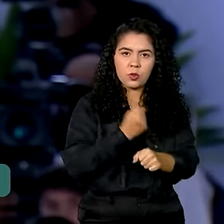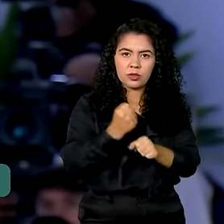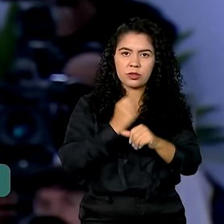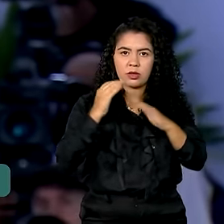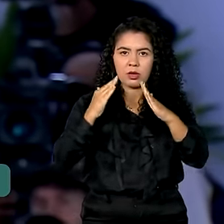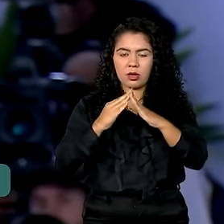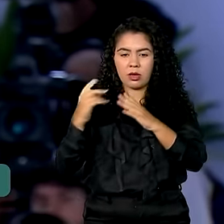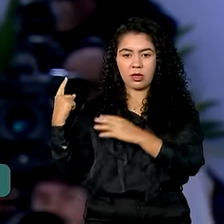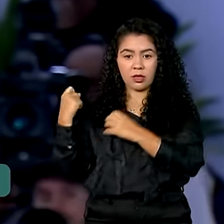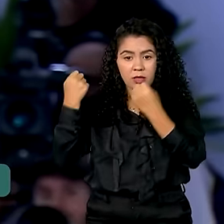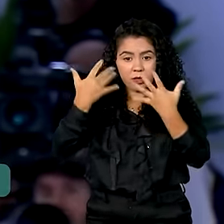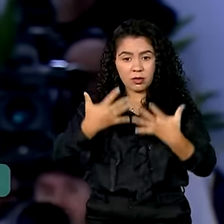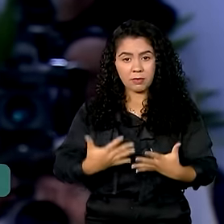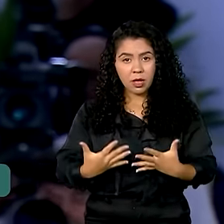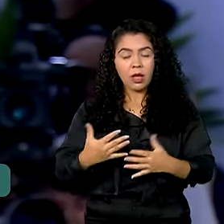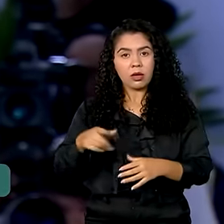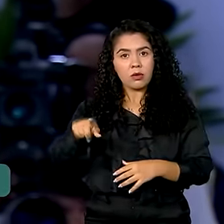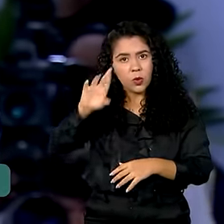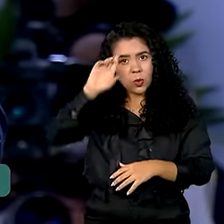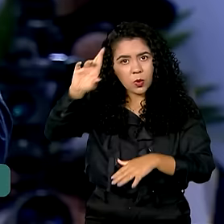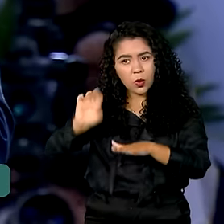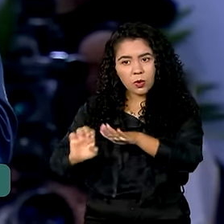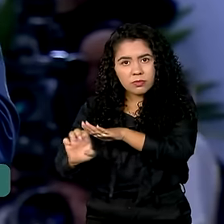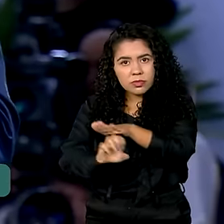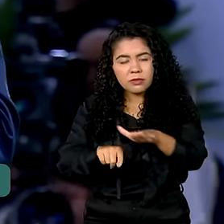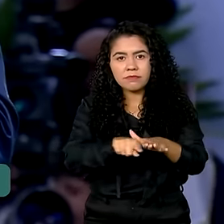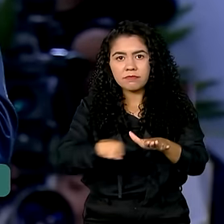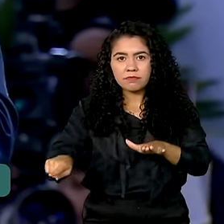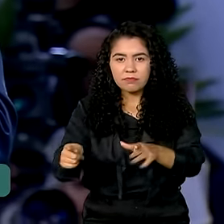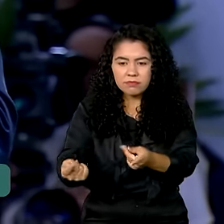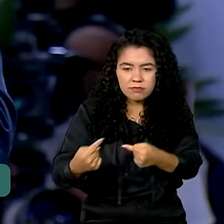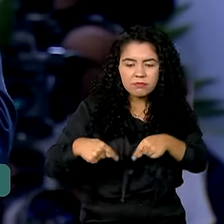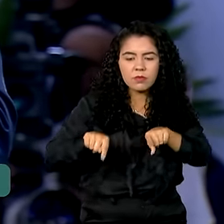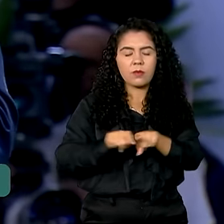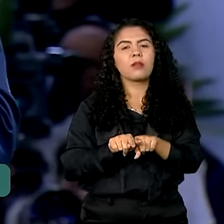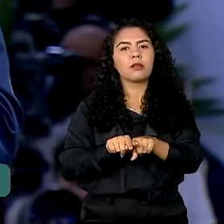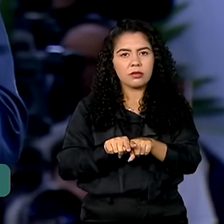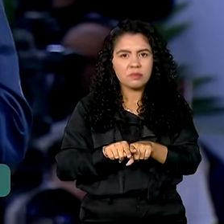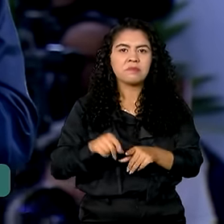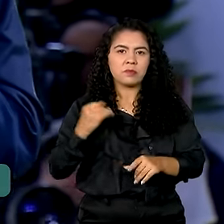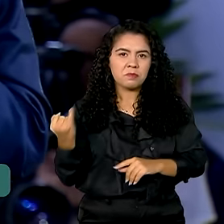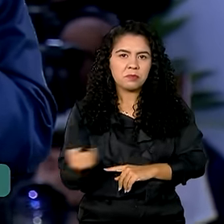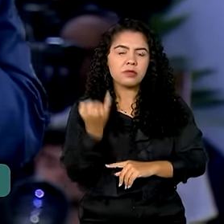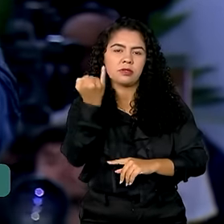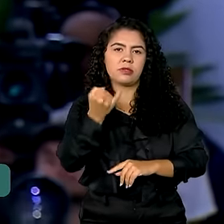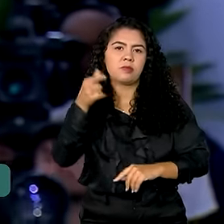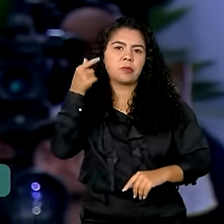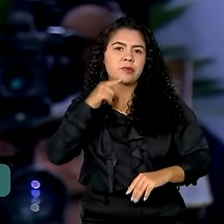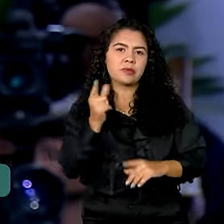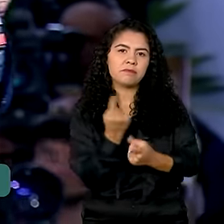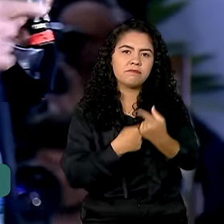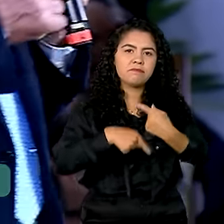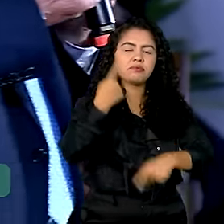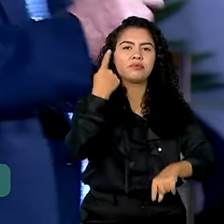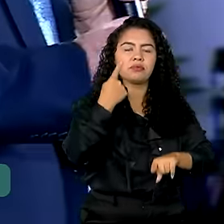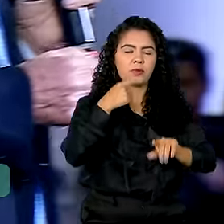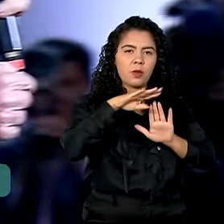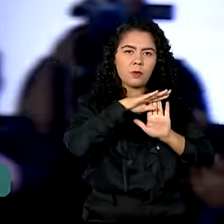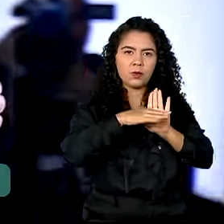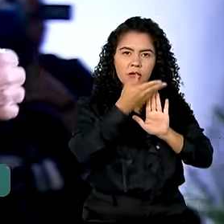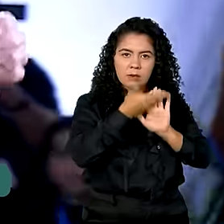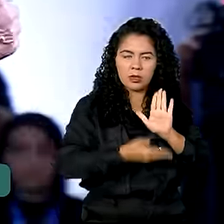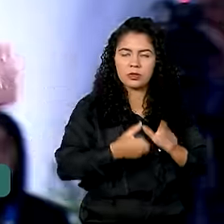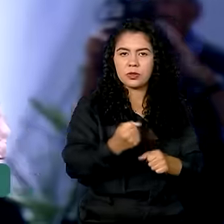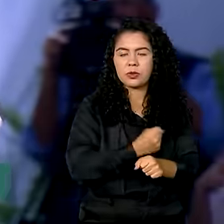a compreensão empresarial, a gente não teria o sucesso que a gente tem no Minha Casa Minha Vida. E nós achamos que é isso